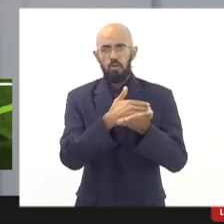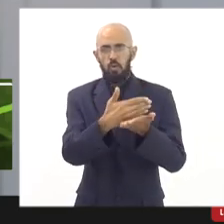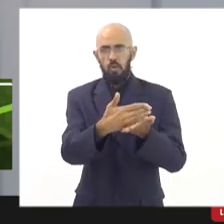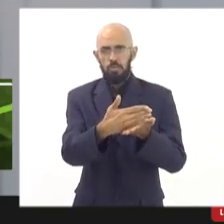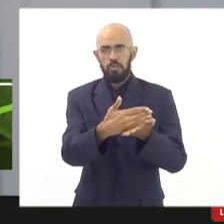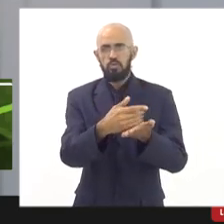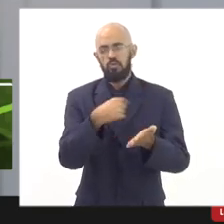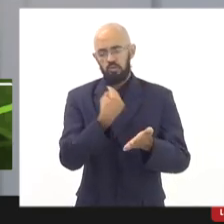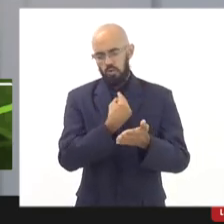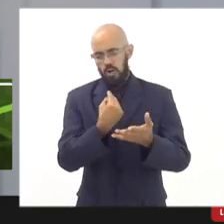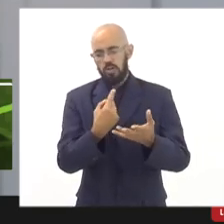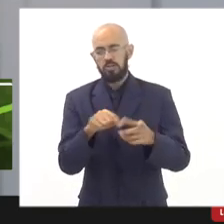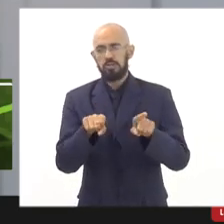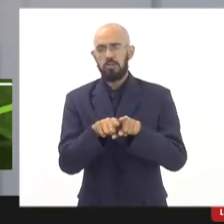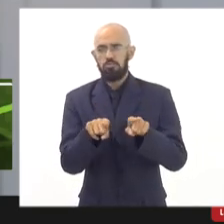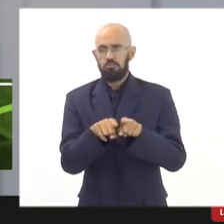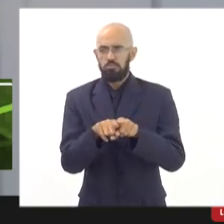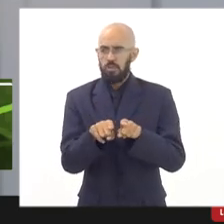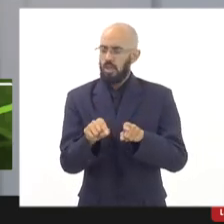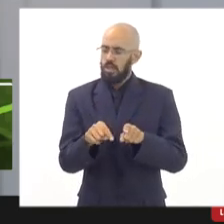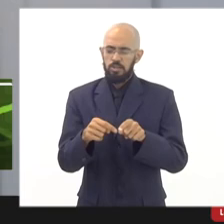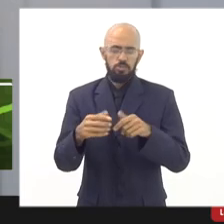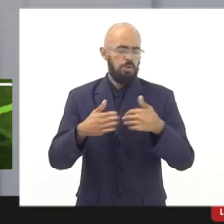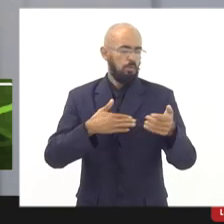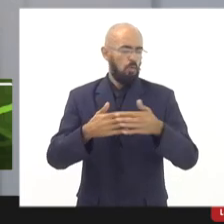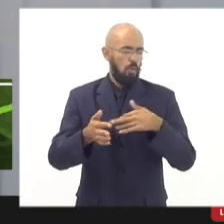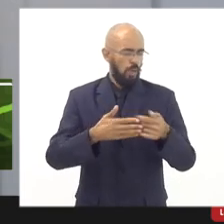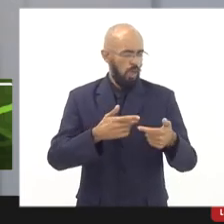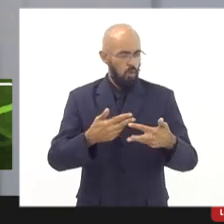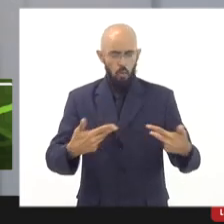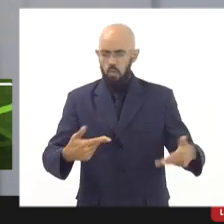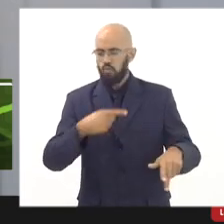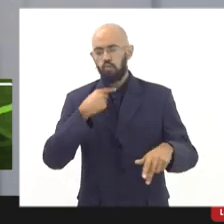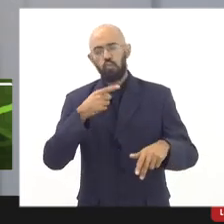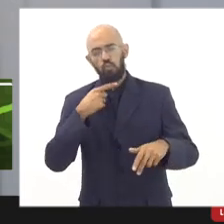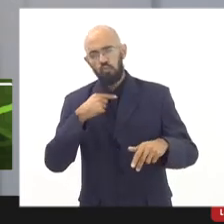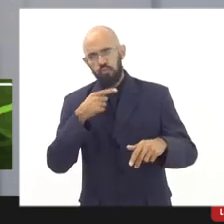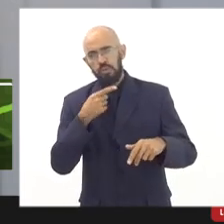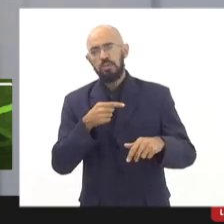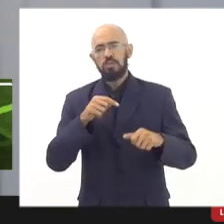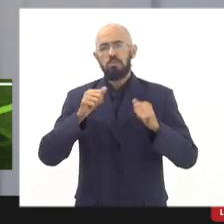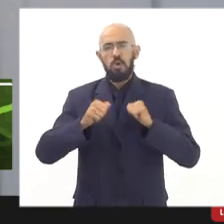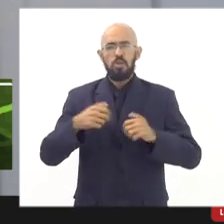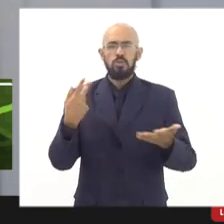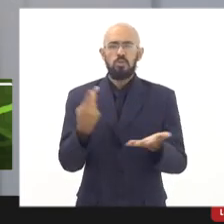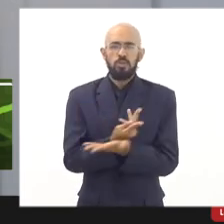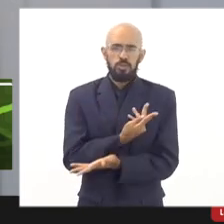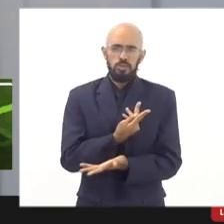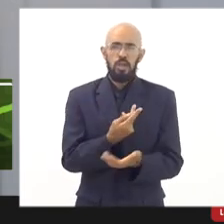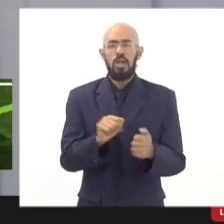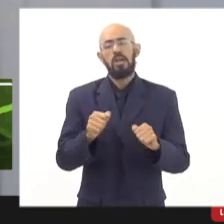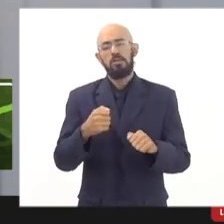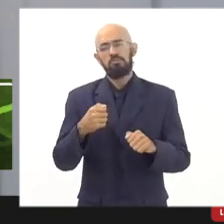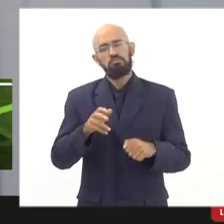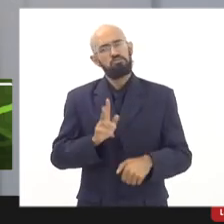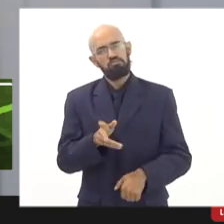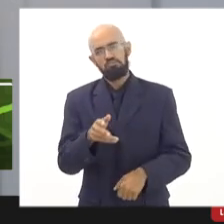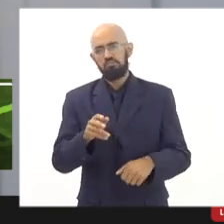coloca também para ali qualquer questionamento, qualquer dúvida que possa surgir aí com os demais participantes.